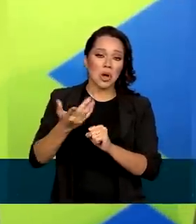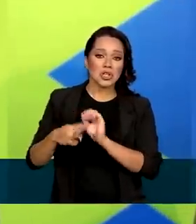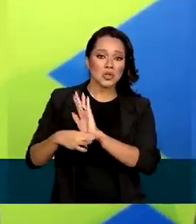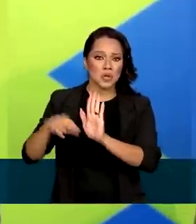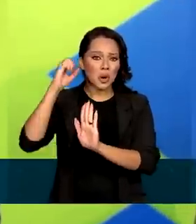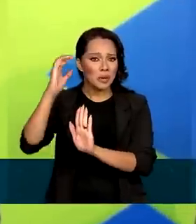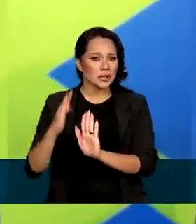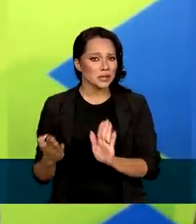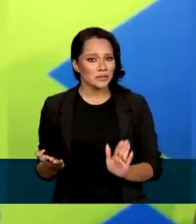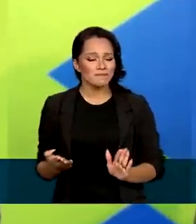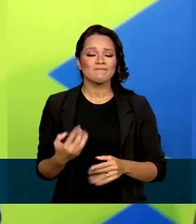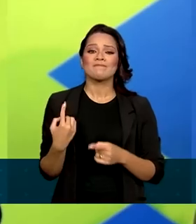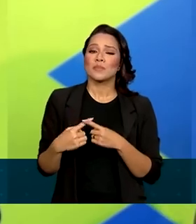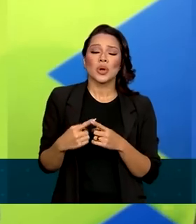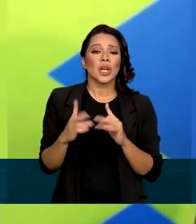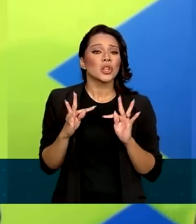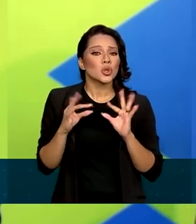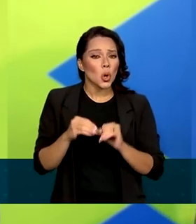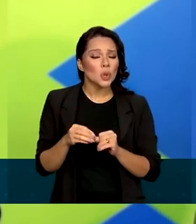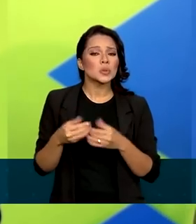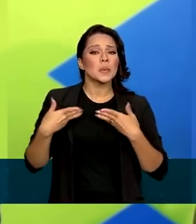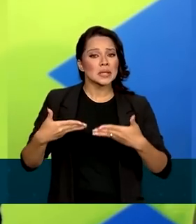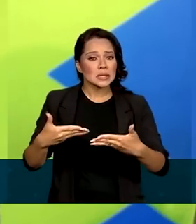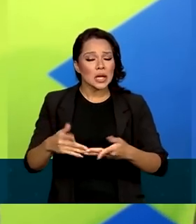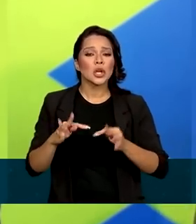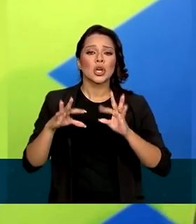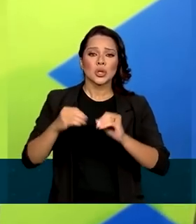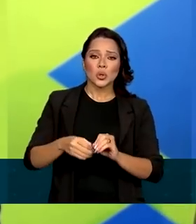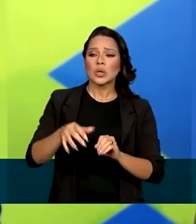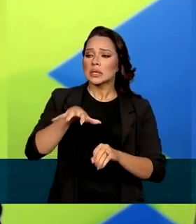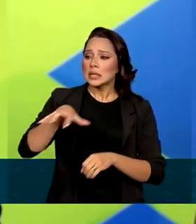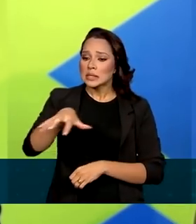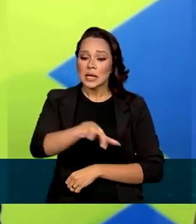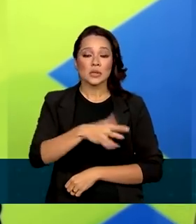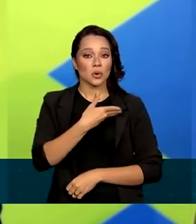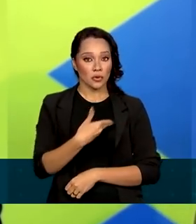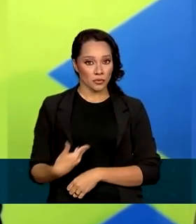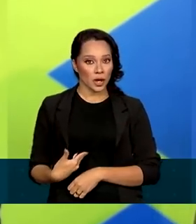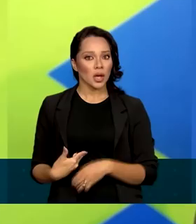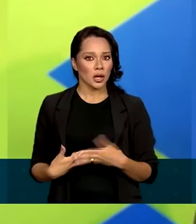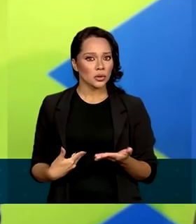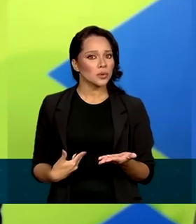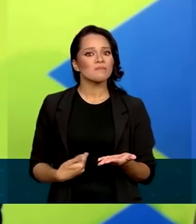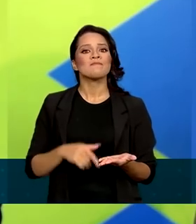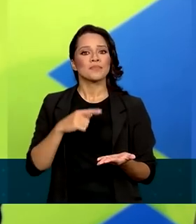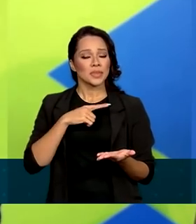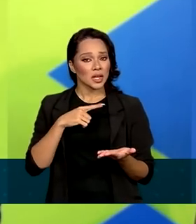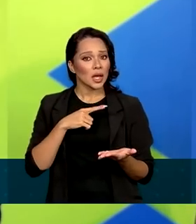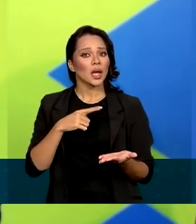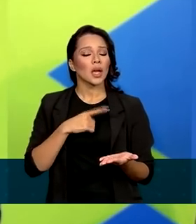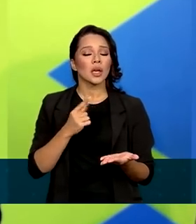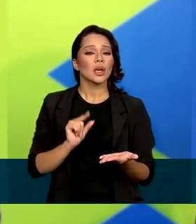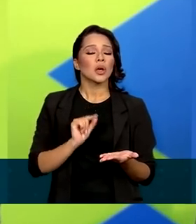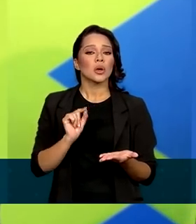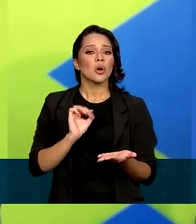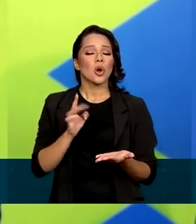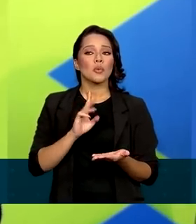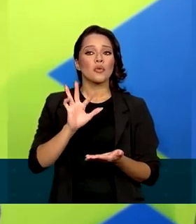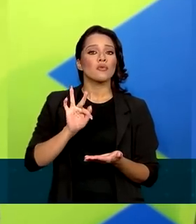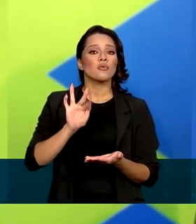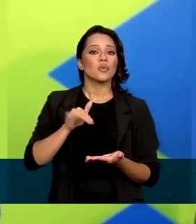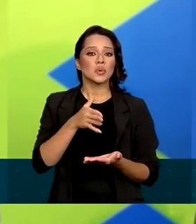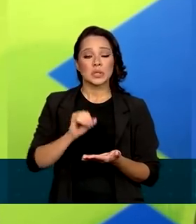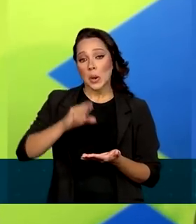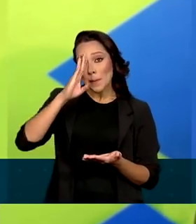Brasil. Porque todos os ministérios, todas as partes, todas as áreas do governo têm como função